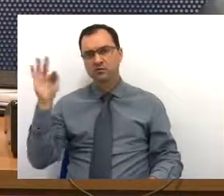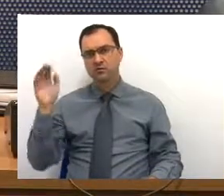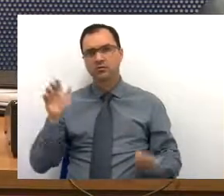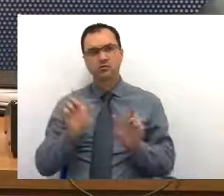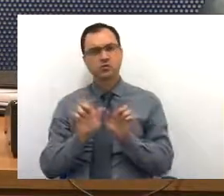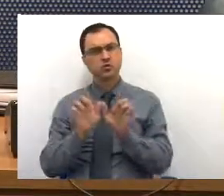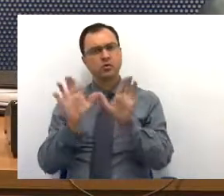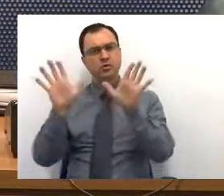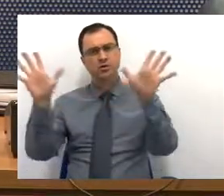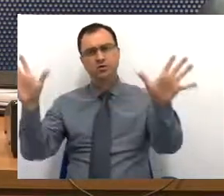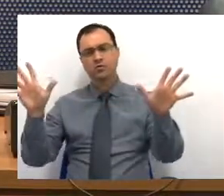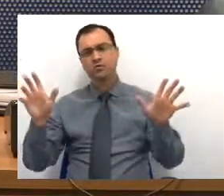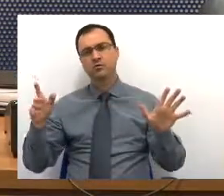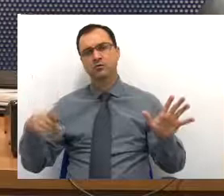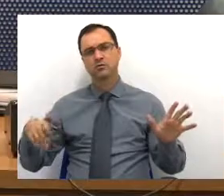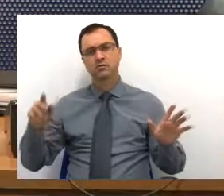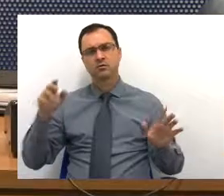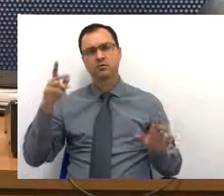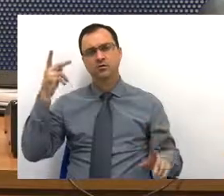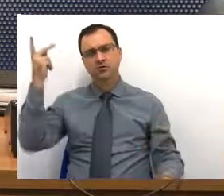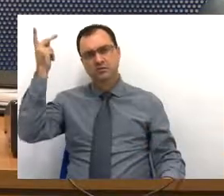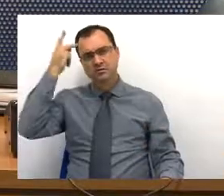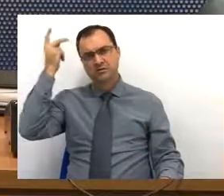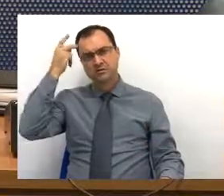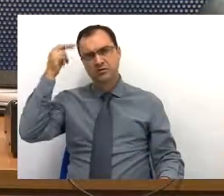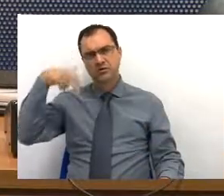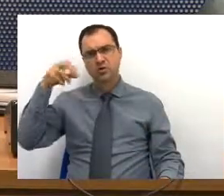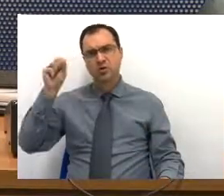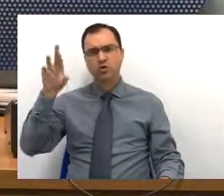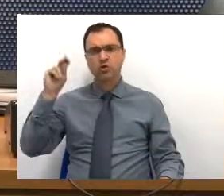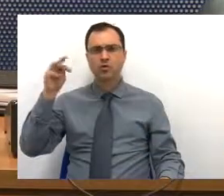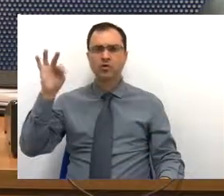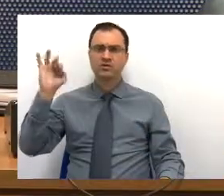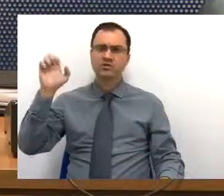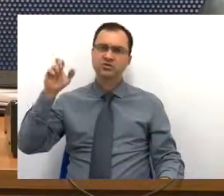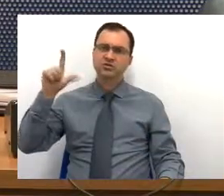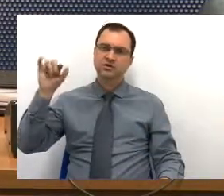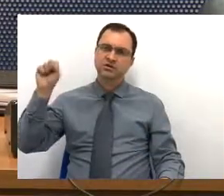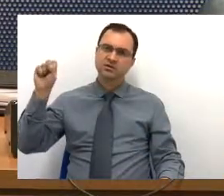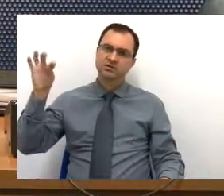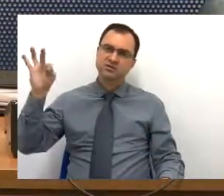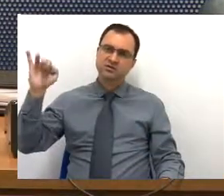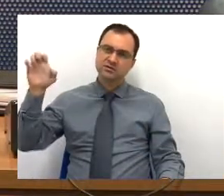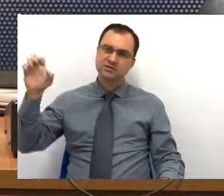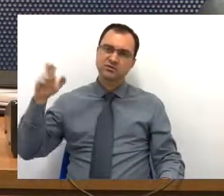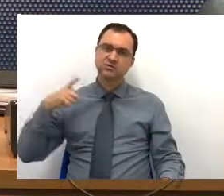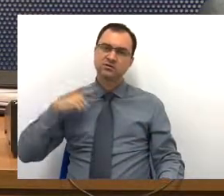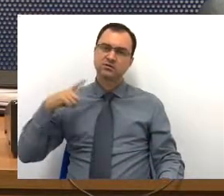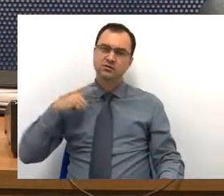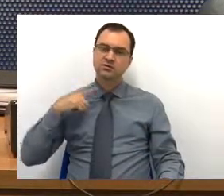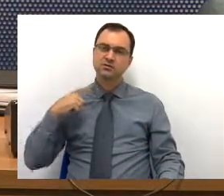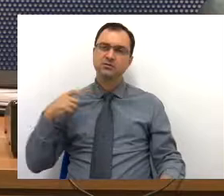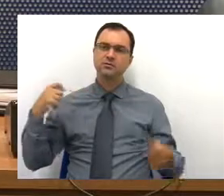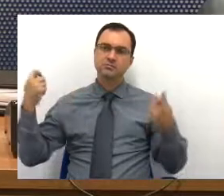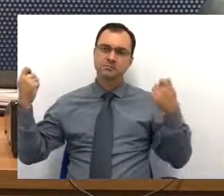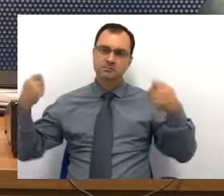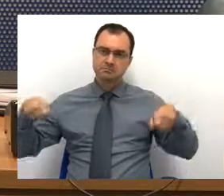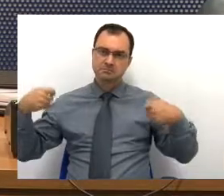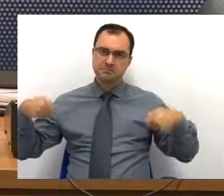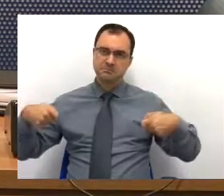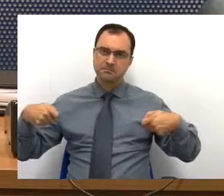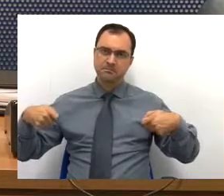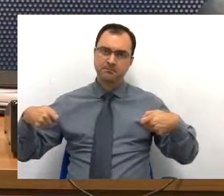Guarulhos, da Zona Norte, da Zona Leste, elas têm, elas precisam